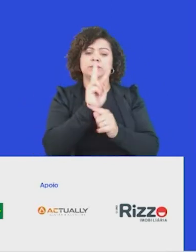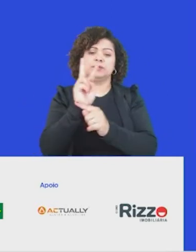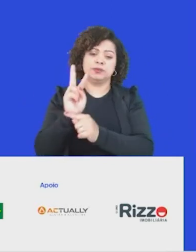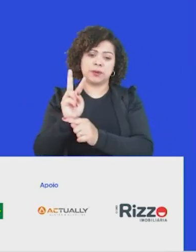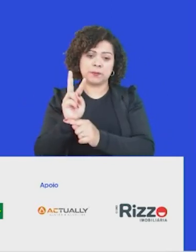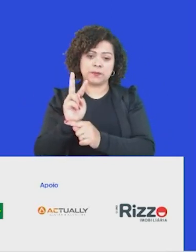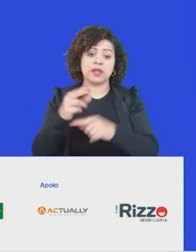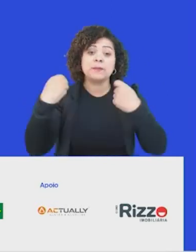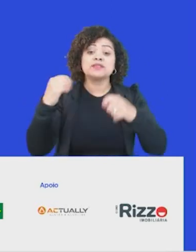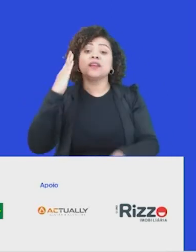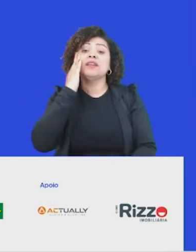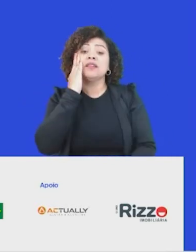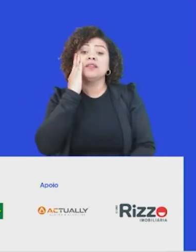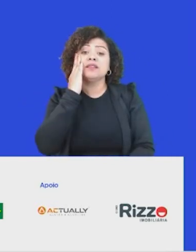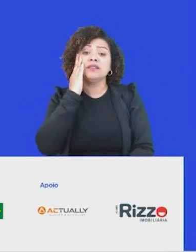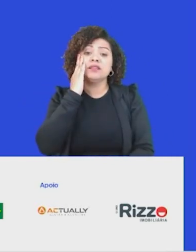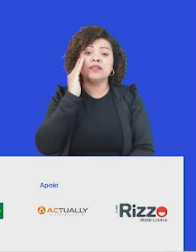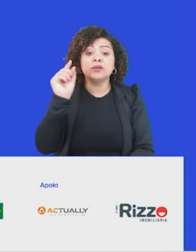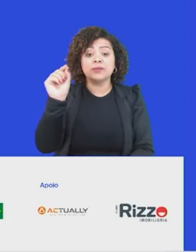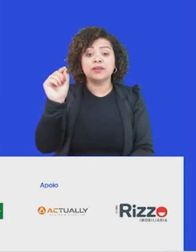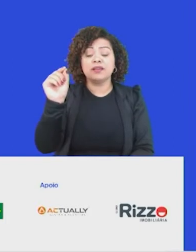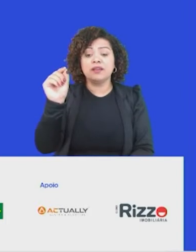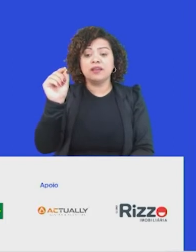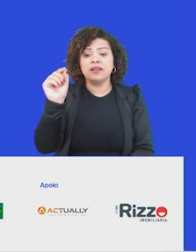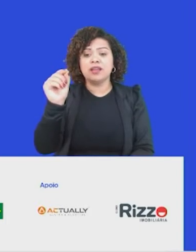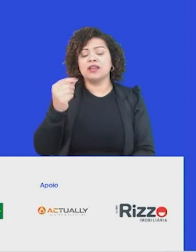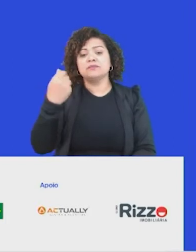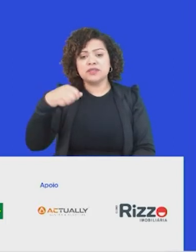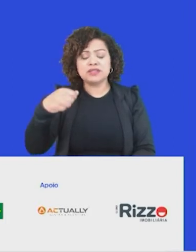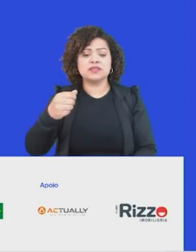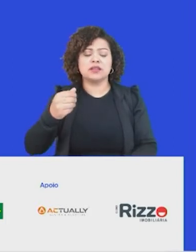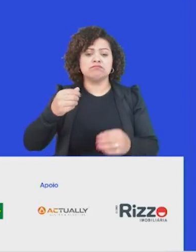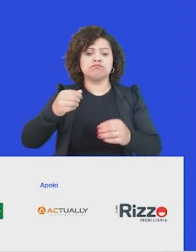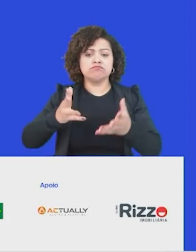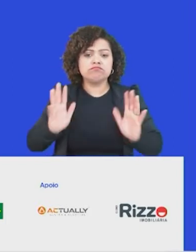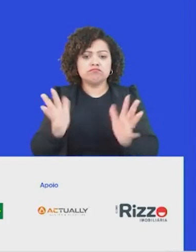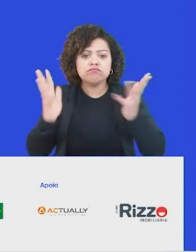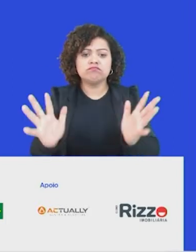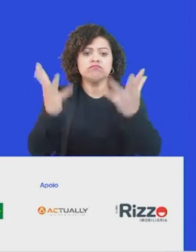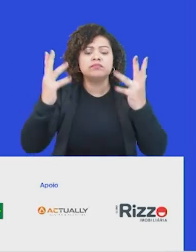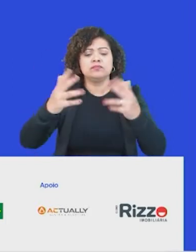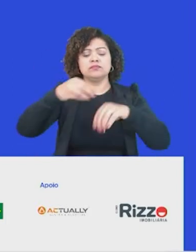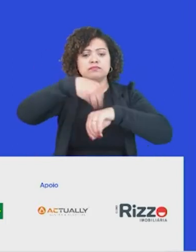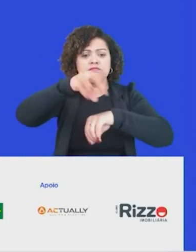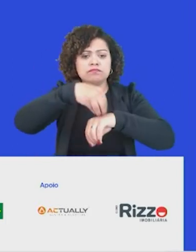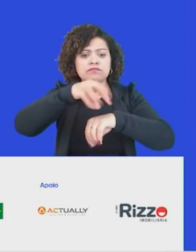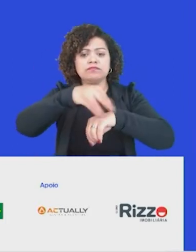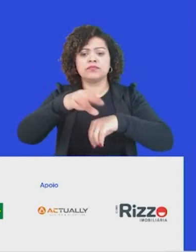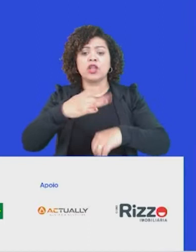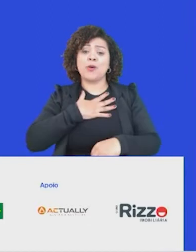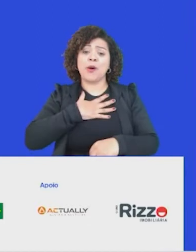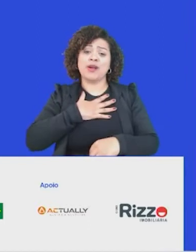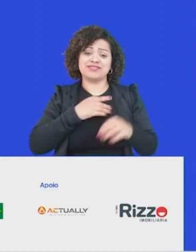entender a importância de ter discursos assertivos e corretos. Eu gosto muito dessa linha do tempo